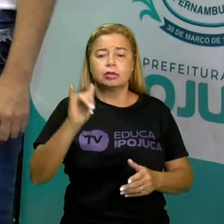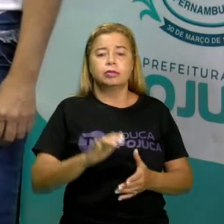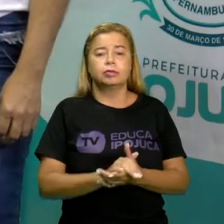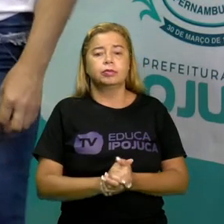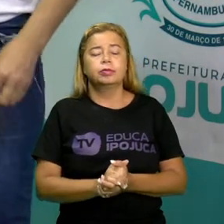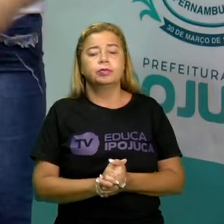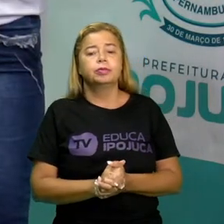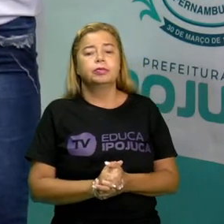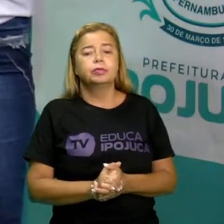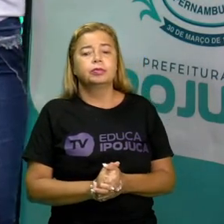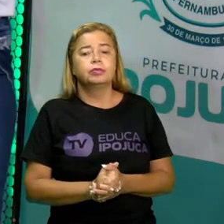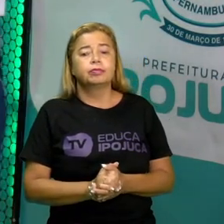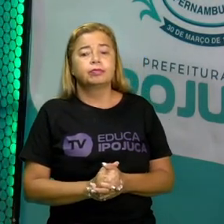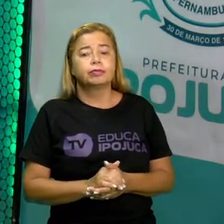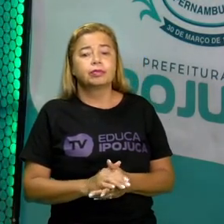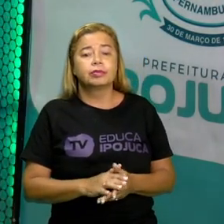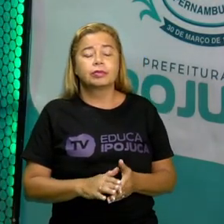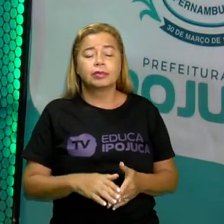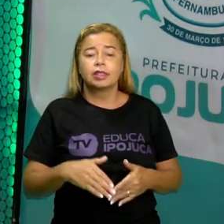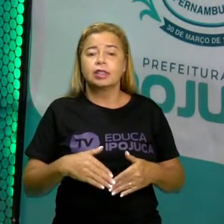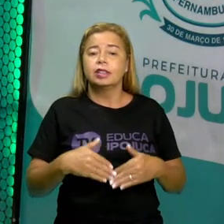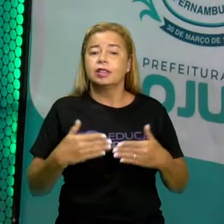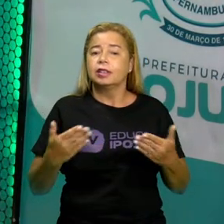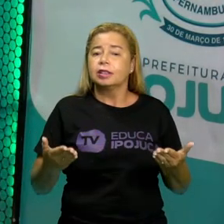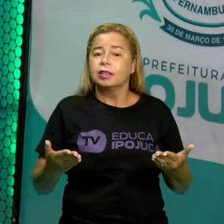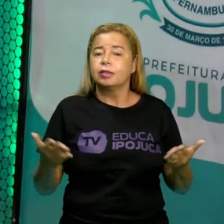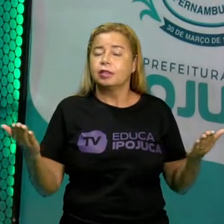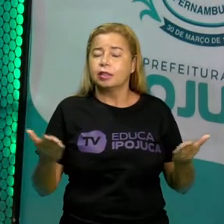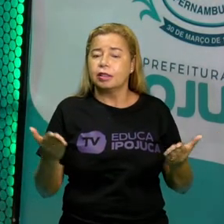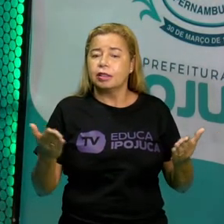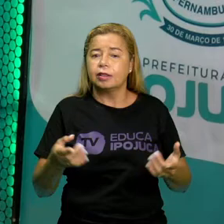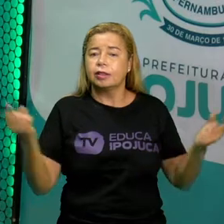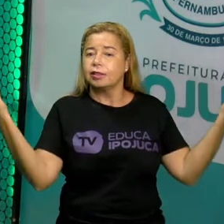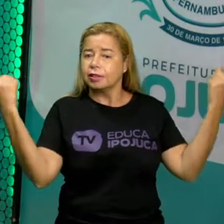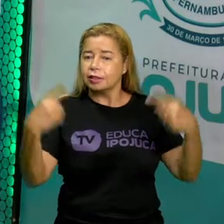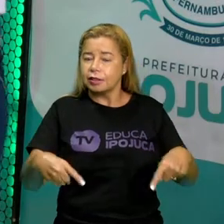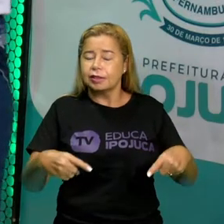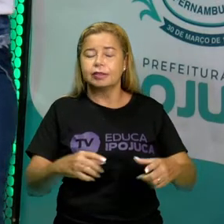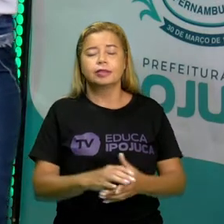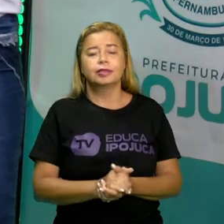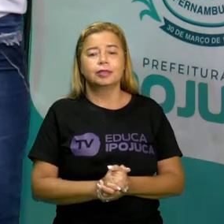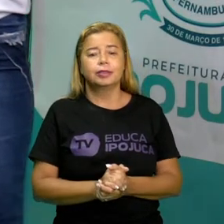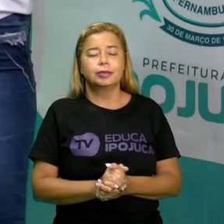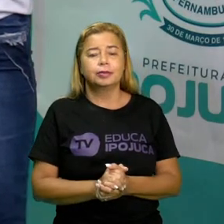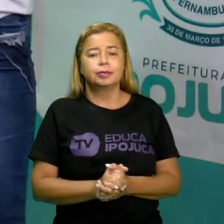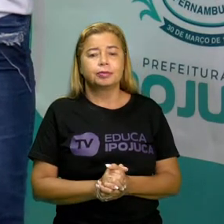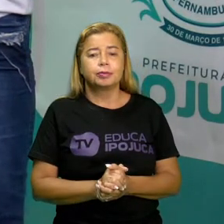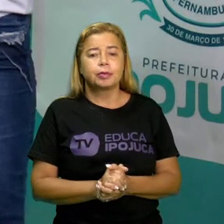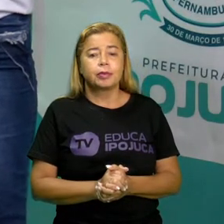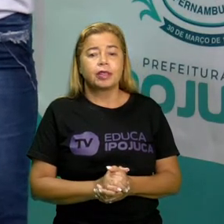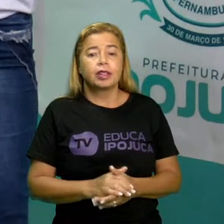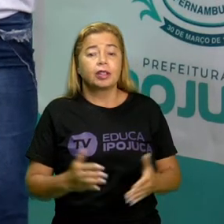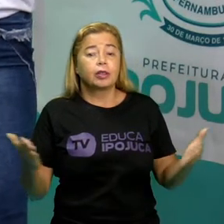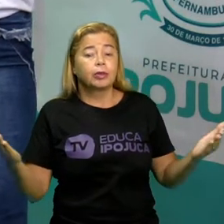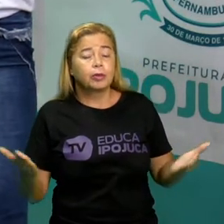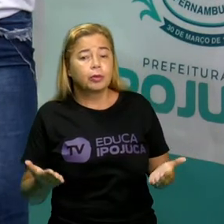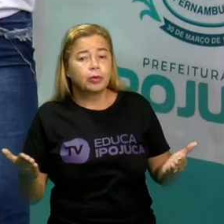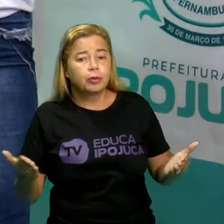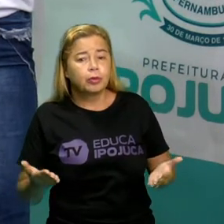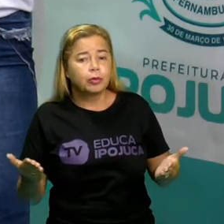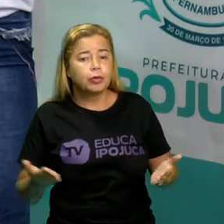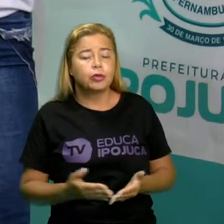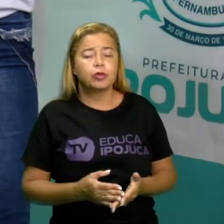Bom, chegamos ao nosso desafio de hoje. Isso mesmo. E o nosso desafio